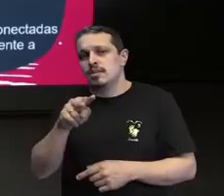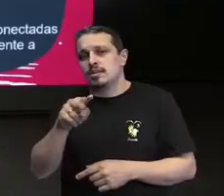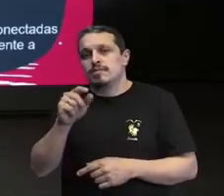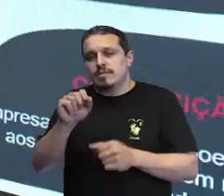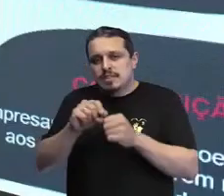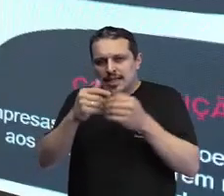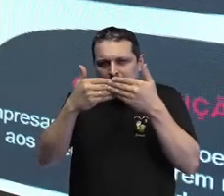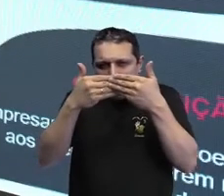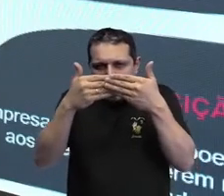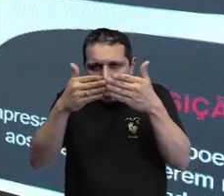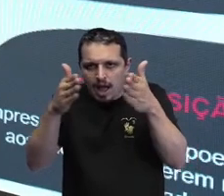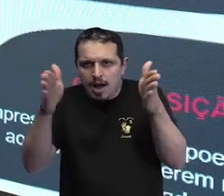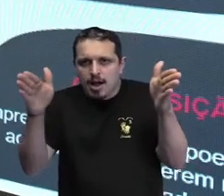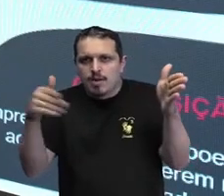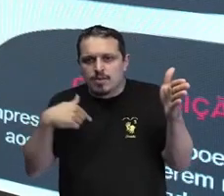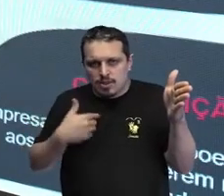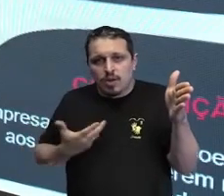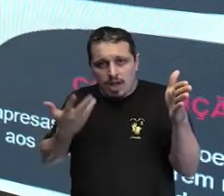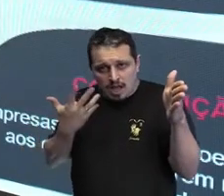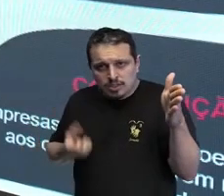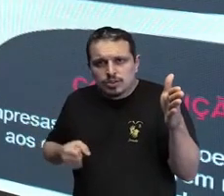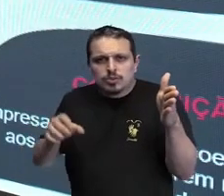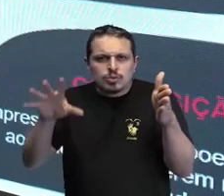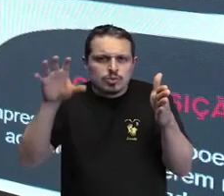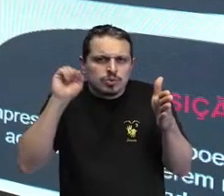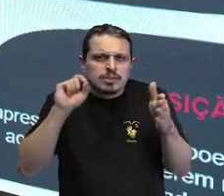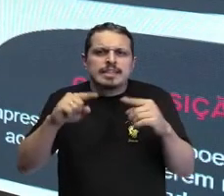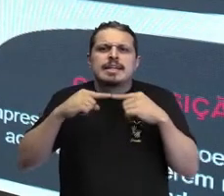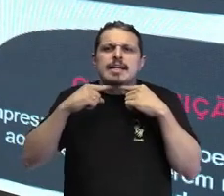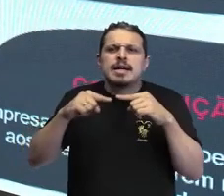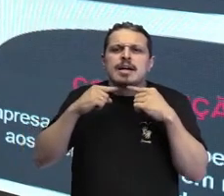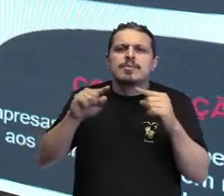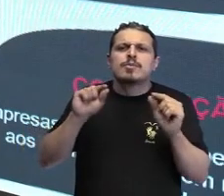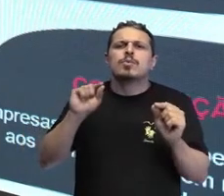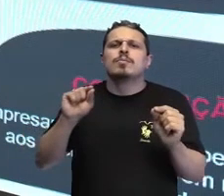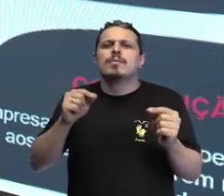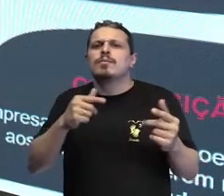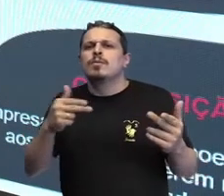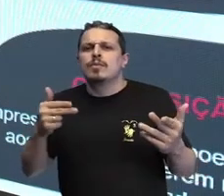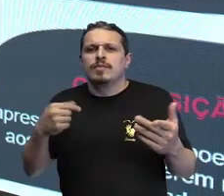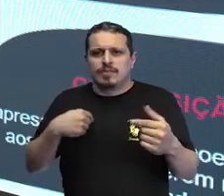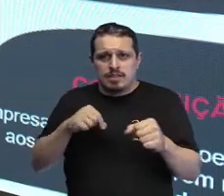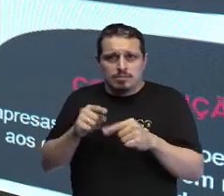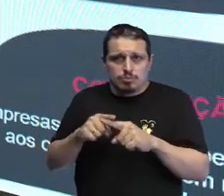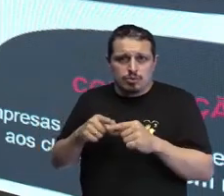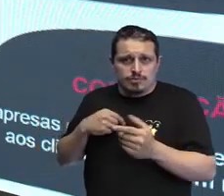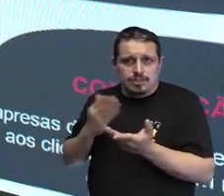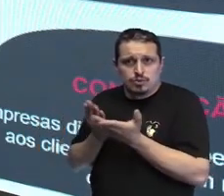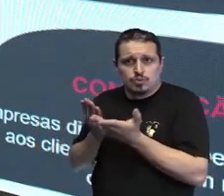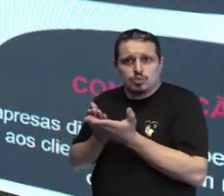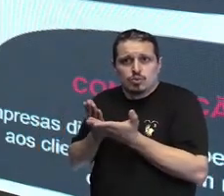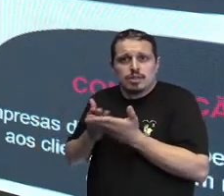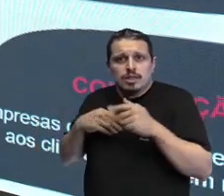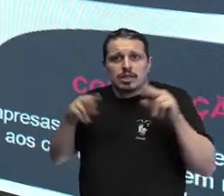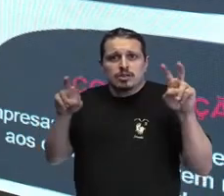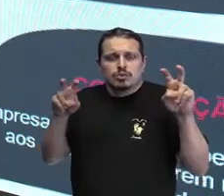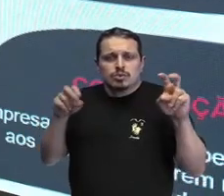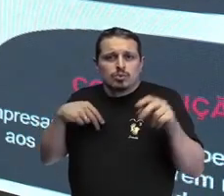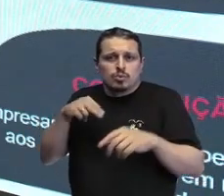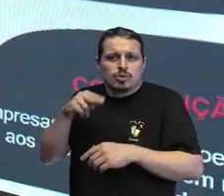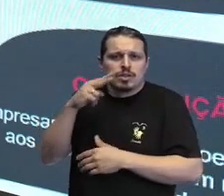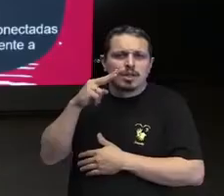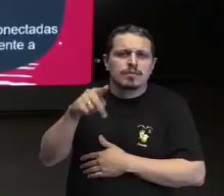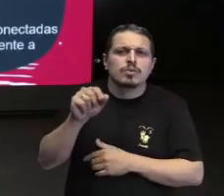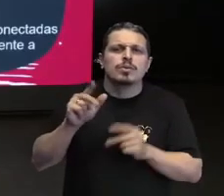ouvir é as críticas né sou uma estudiosa nata do tema e nunca vi alguém me dizendo